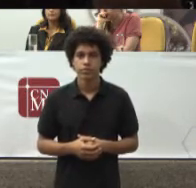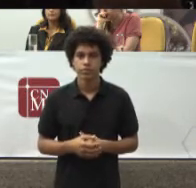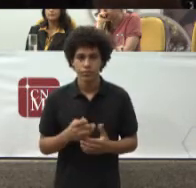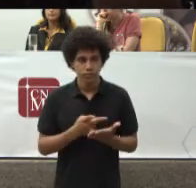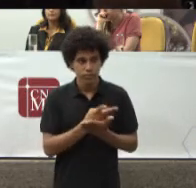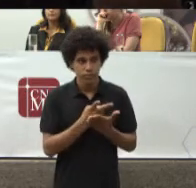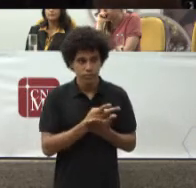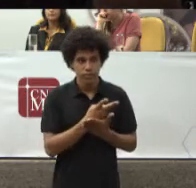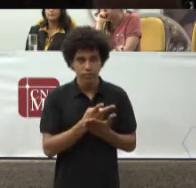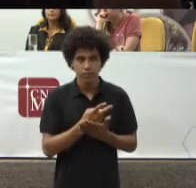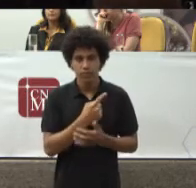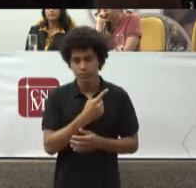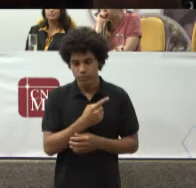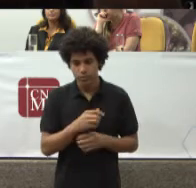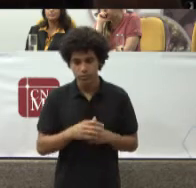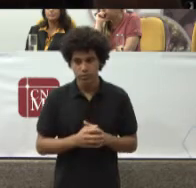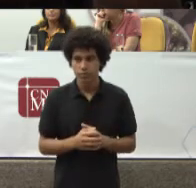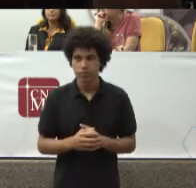No último